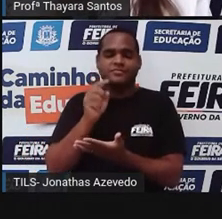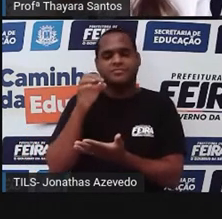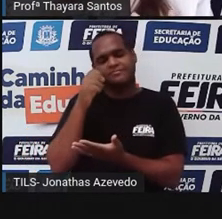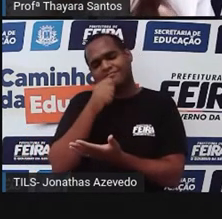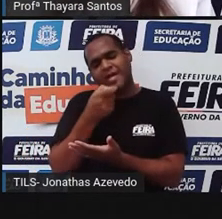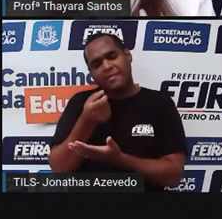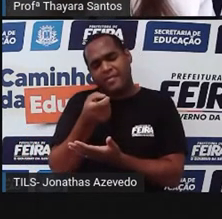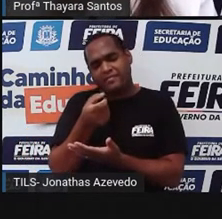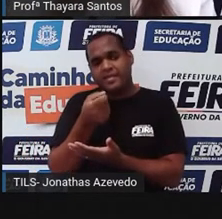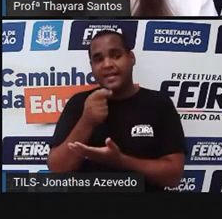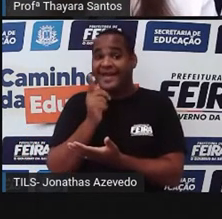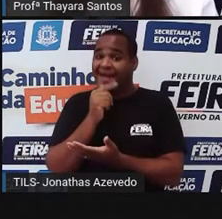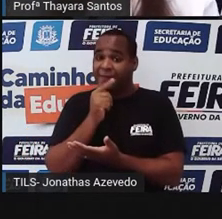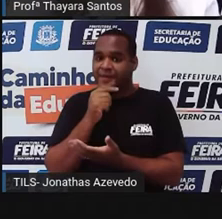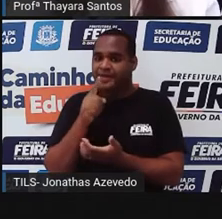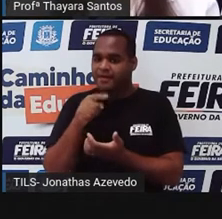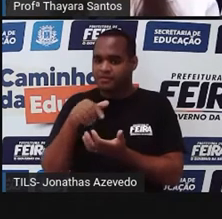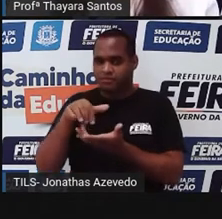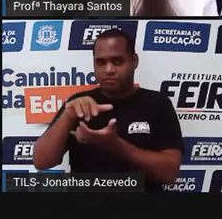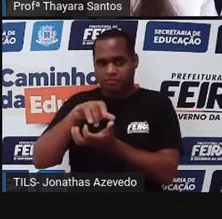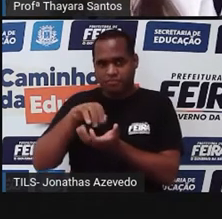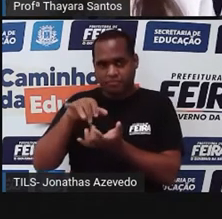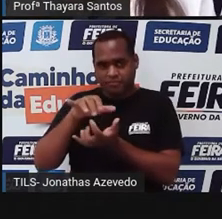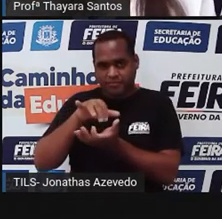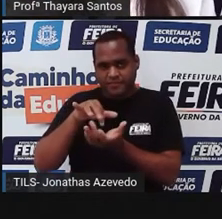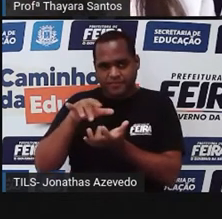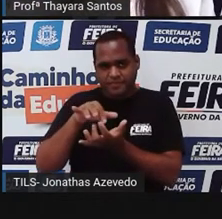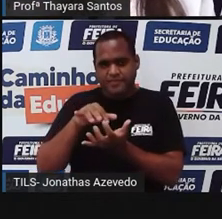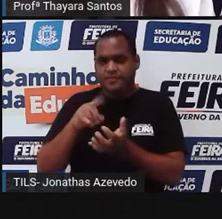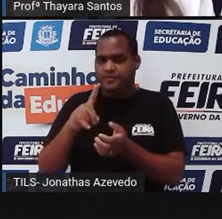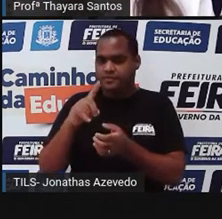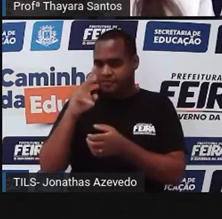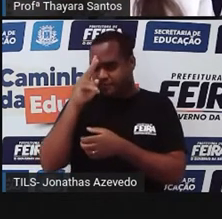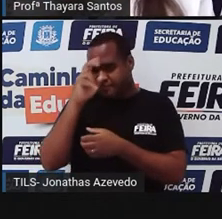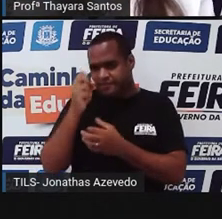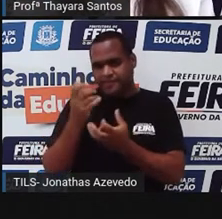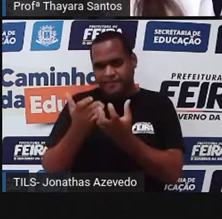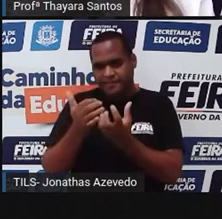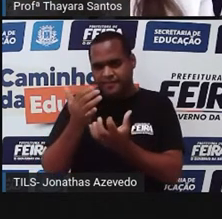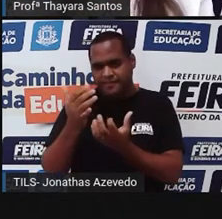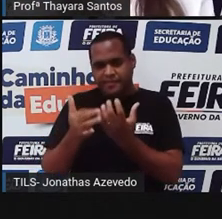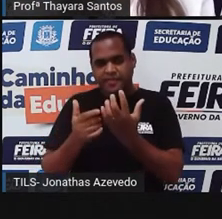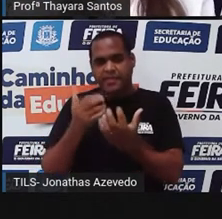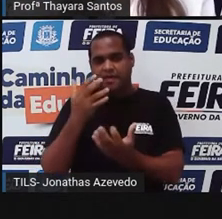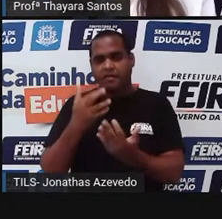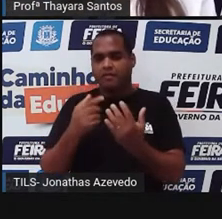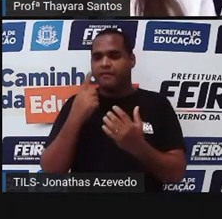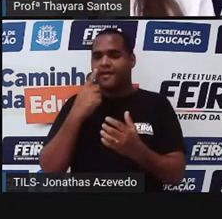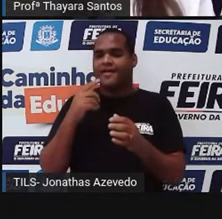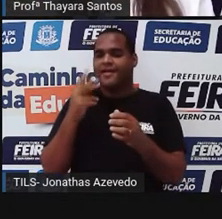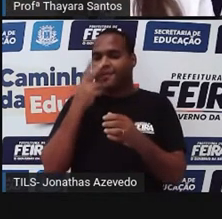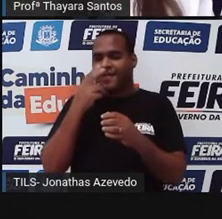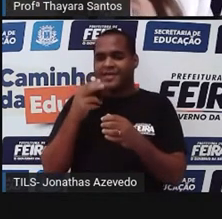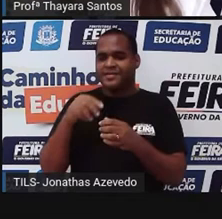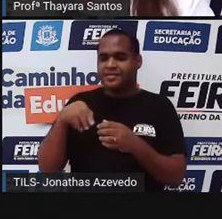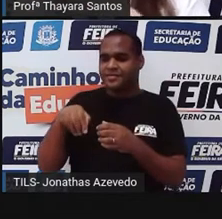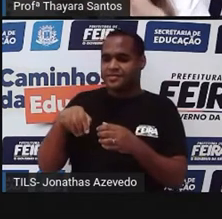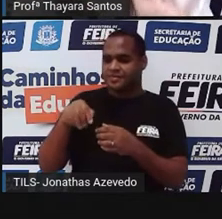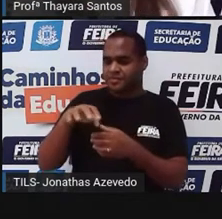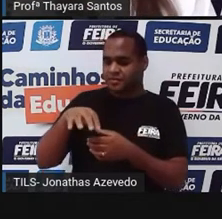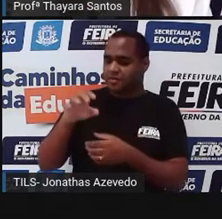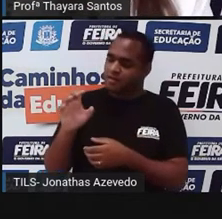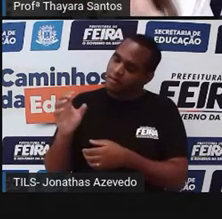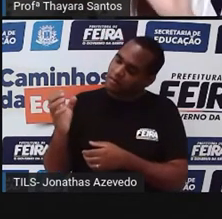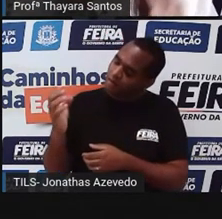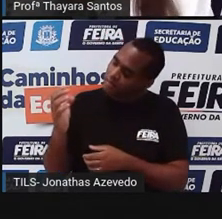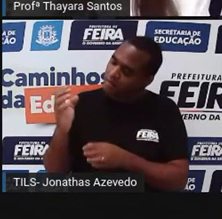um tempinho, a água que está ali começa a ferver. E se essa panela estiver fechada e a gente levantar a tampa, a gente vai ver